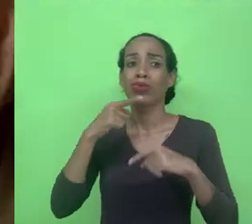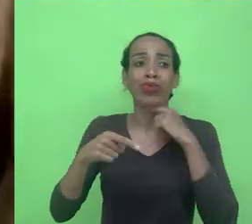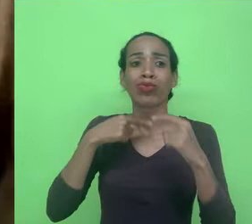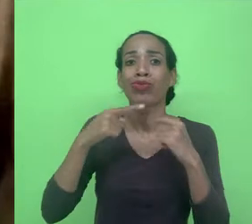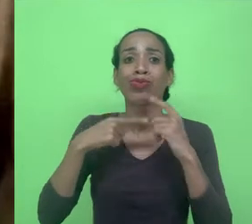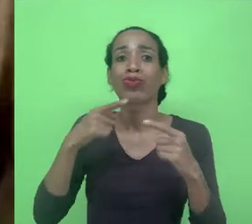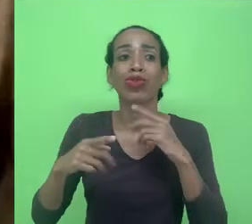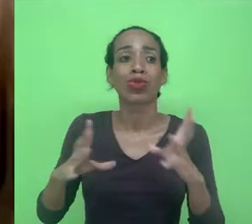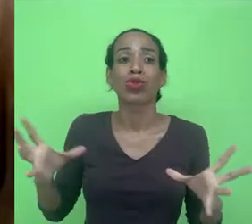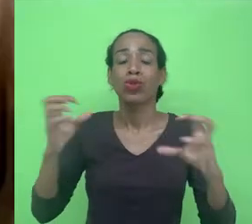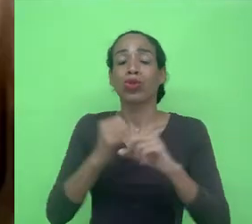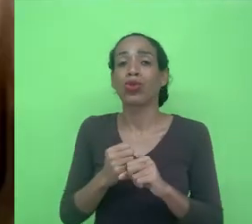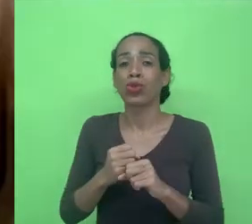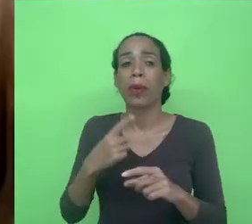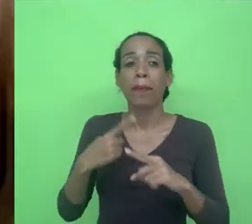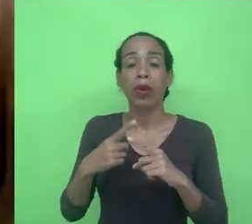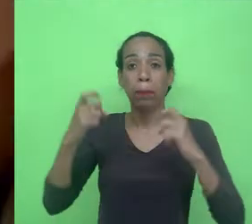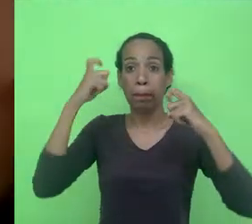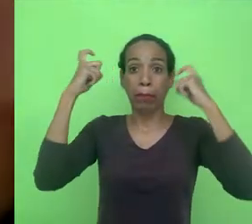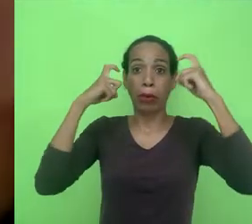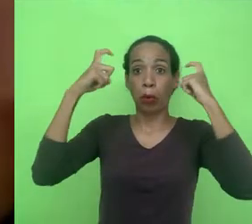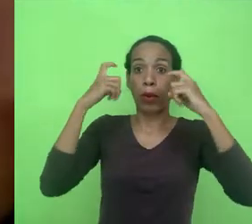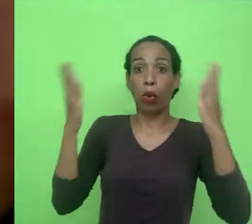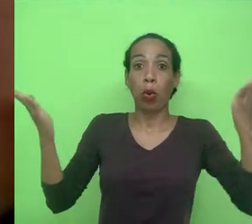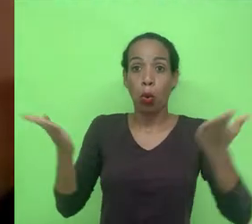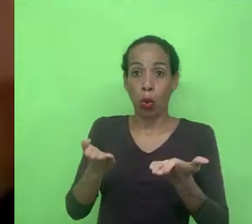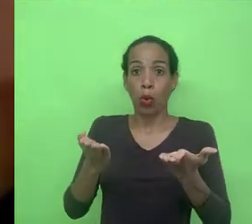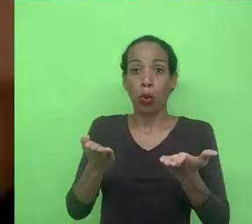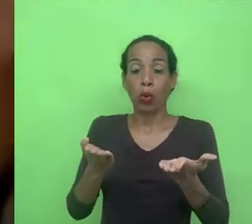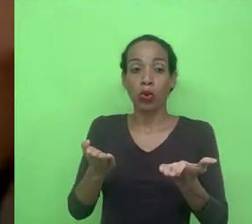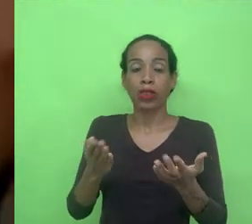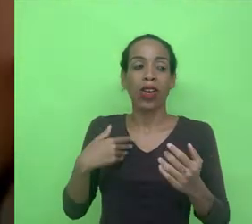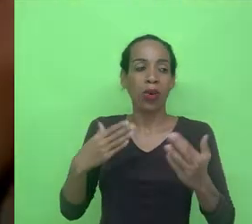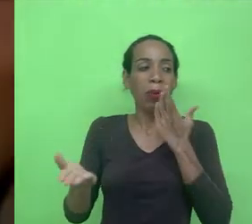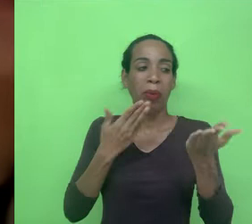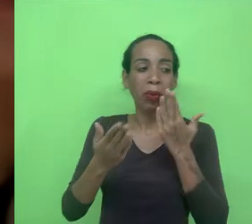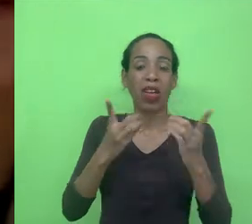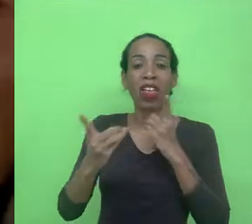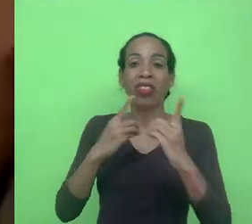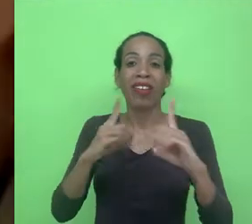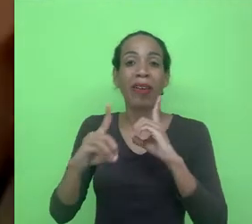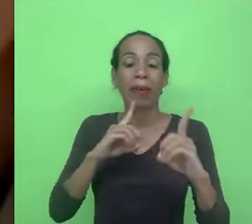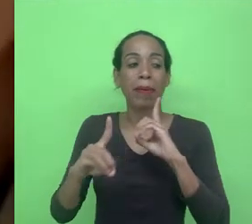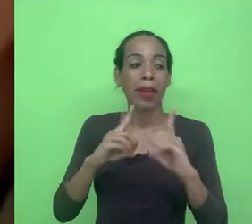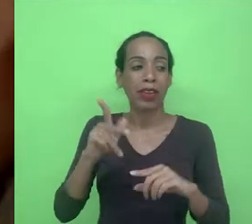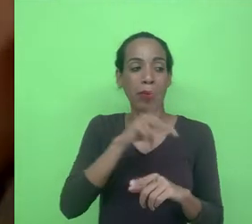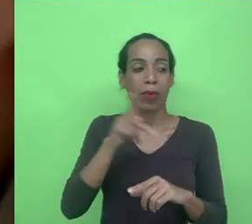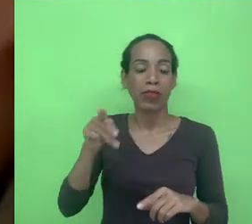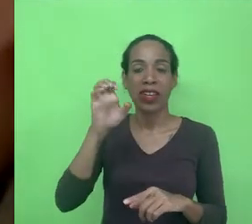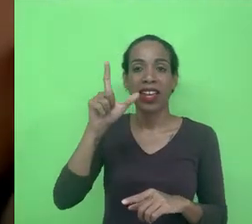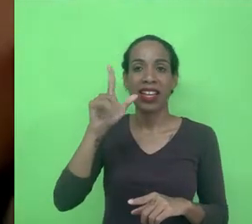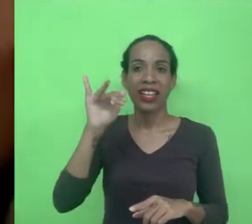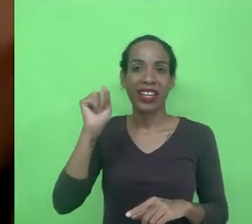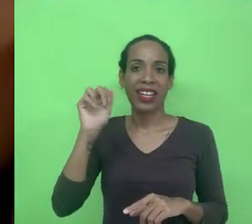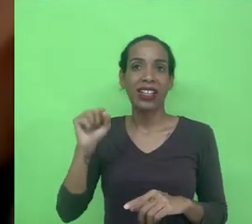porque o que me preocupa hoje e isso foi algo até que eu debati um pouco com o professor Elias na apresentação dele eu trouxe essa